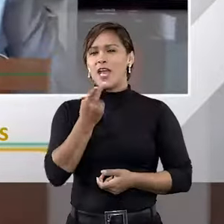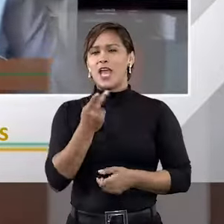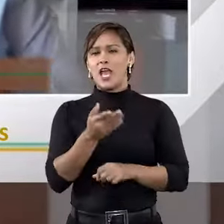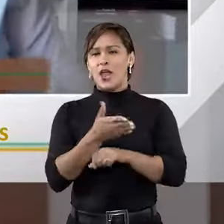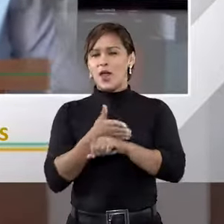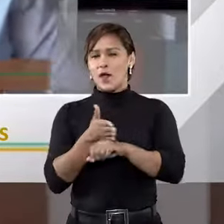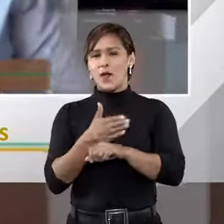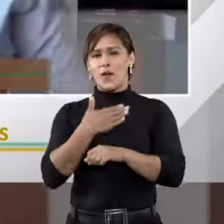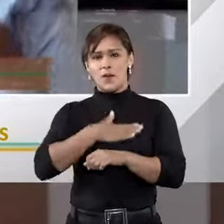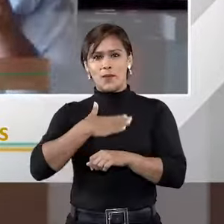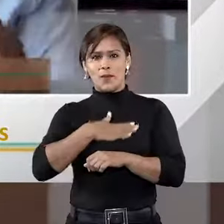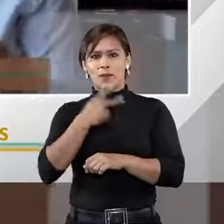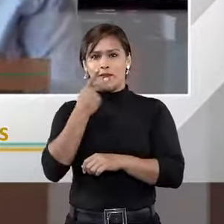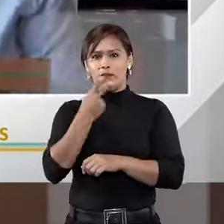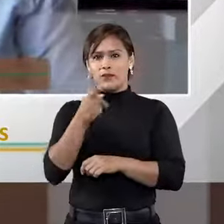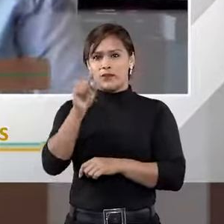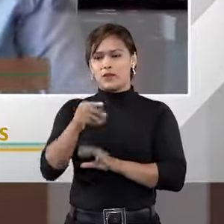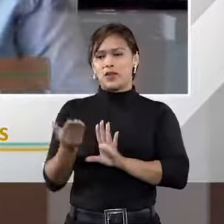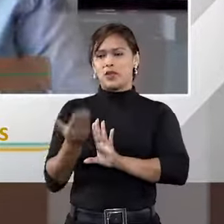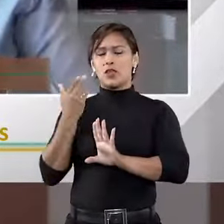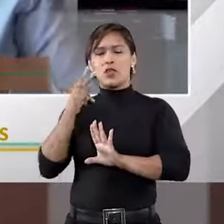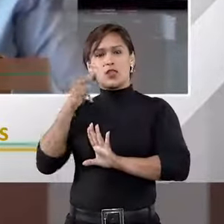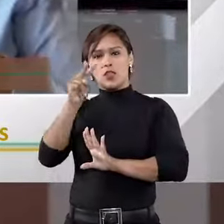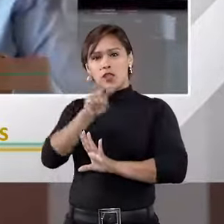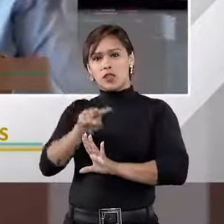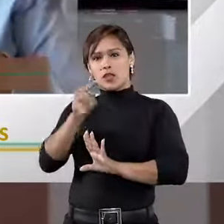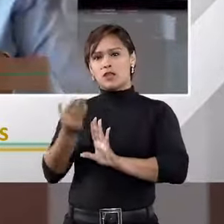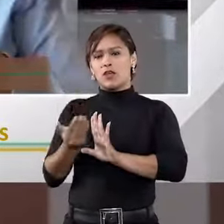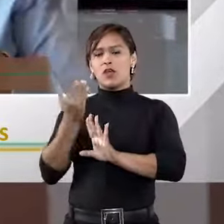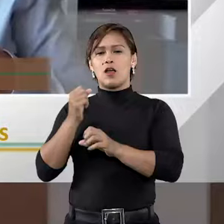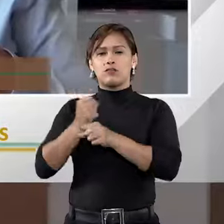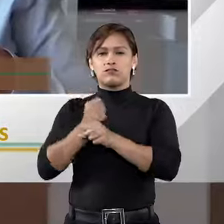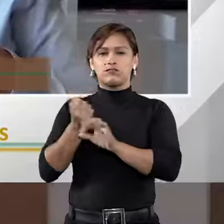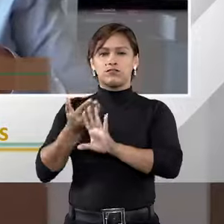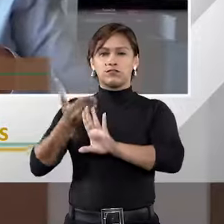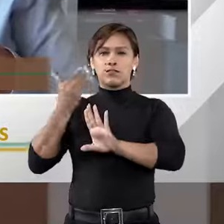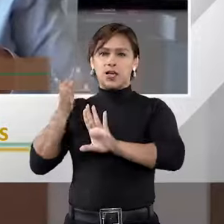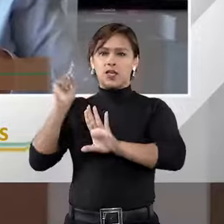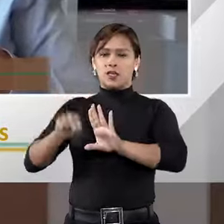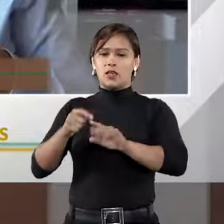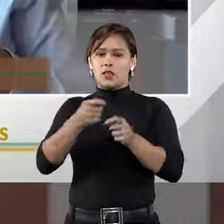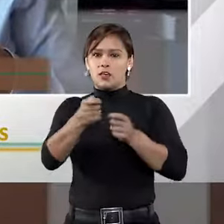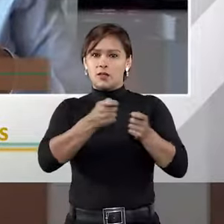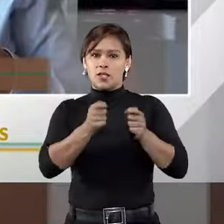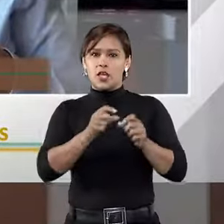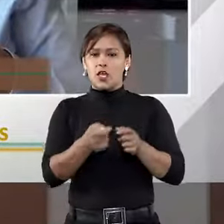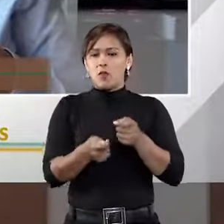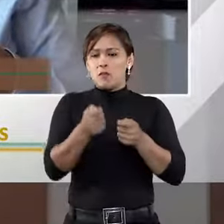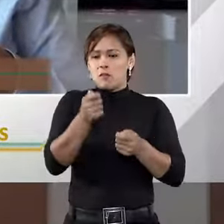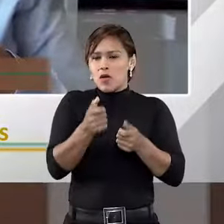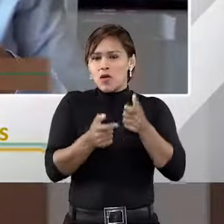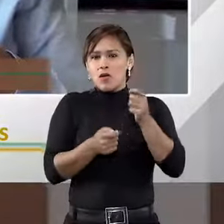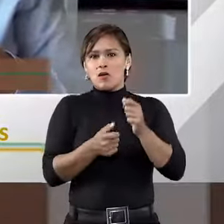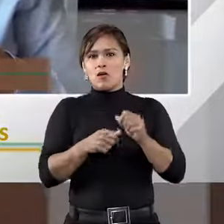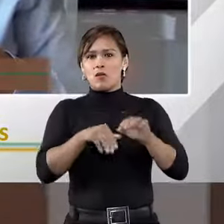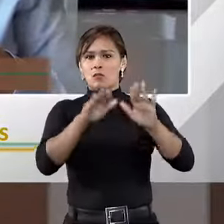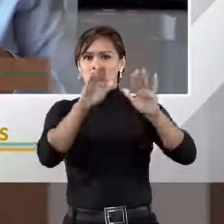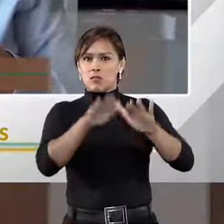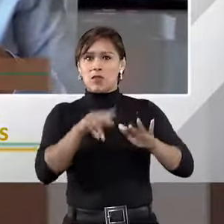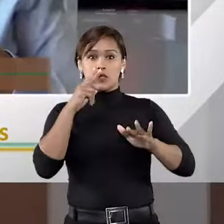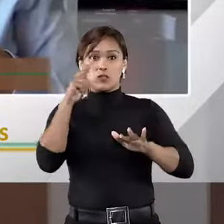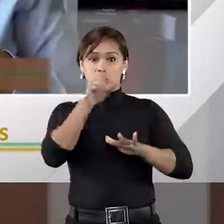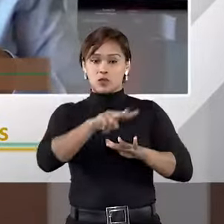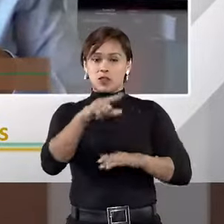dar um exemplo do que eu via há uns anos atrás, quando a questão da arbitragem era um pouco imatura, que